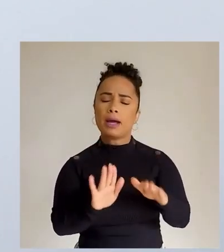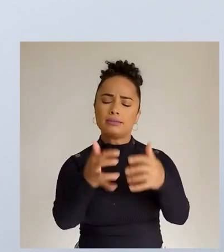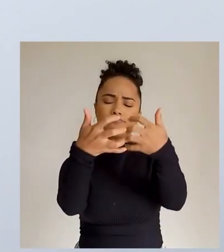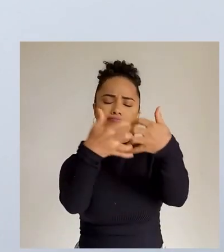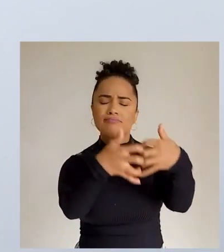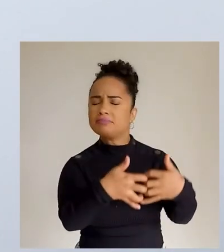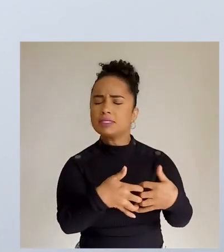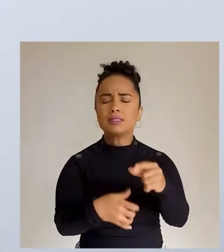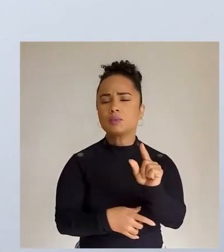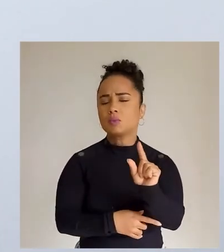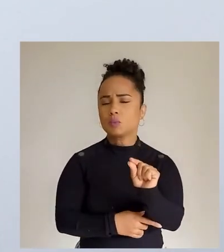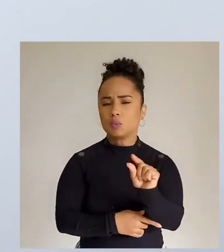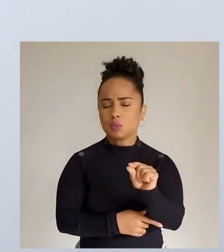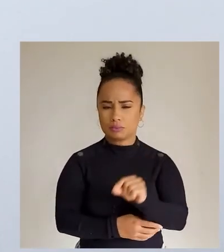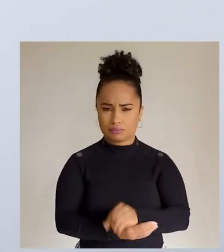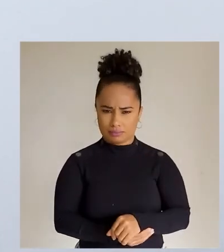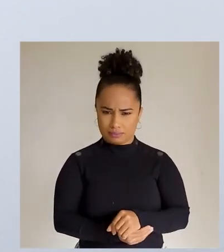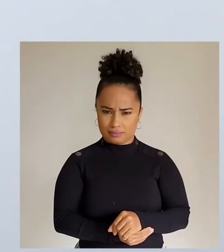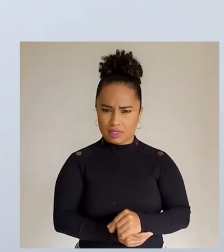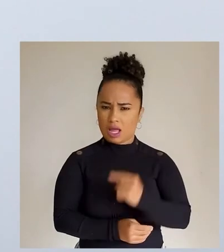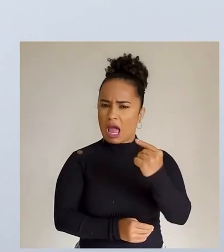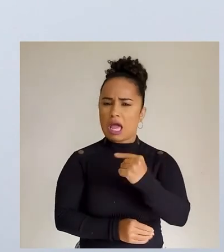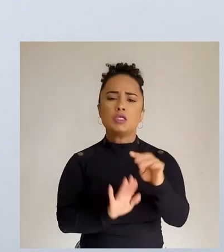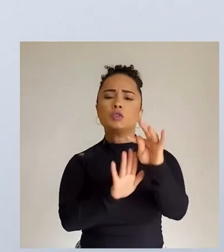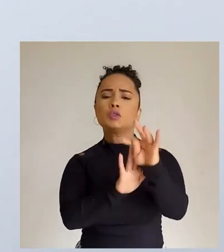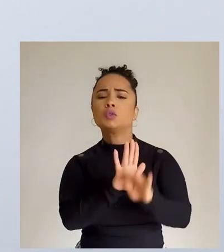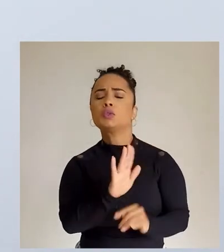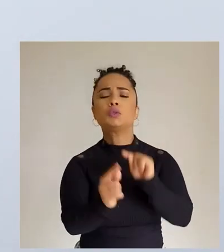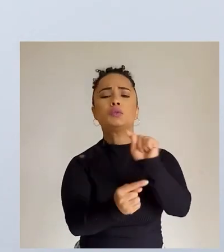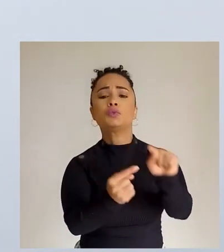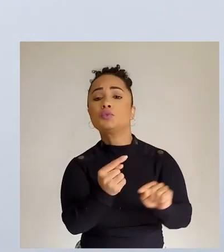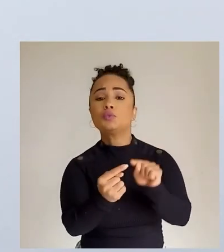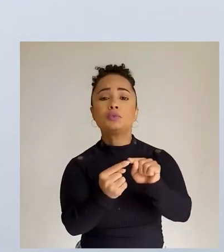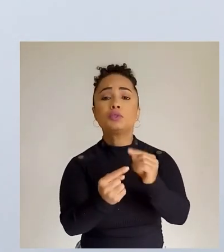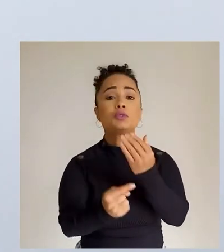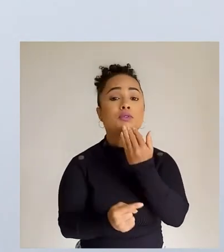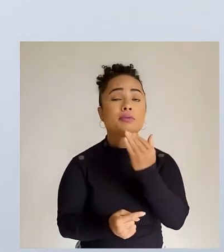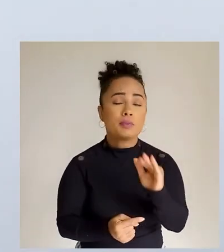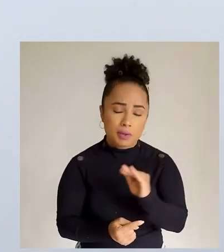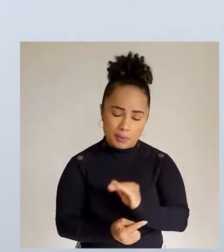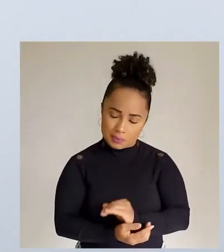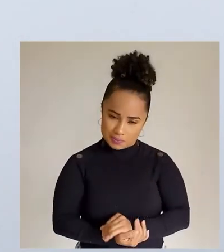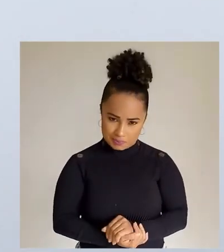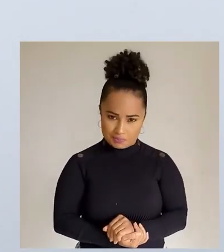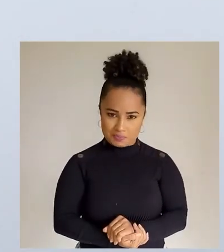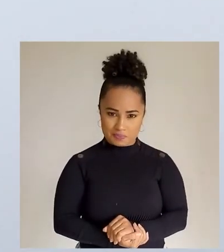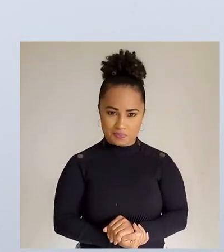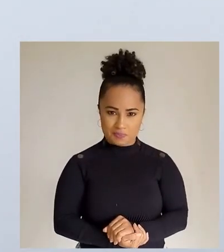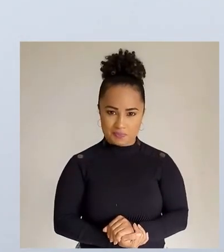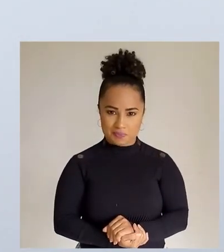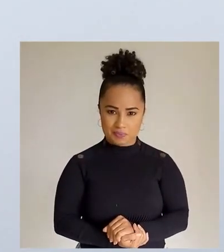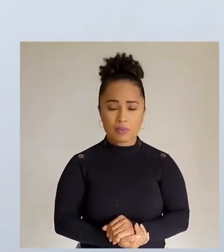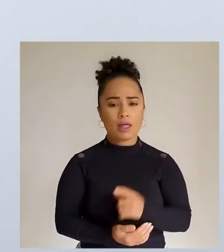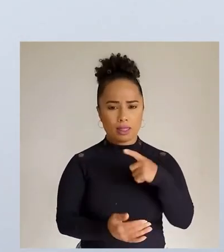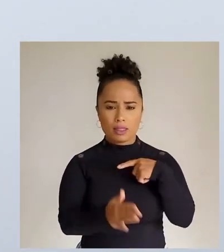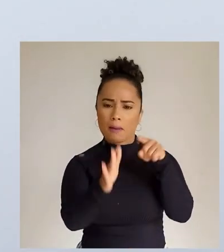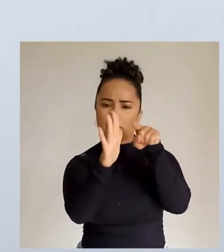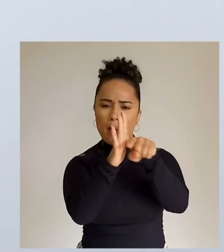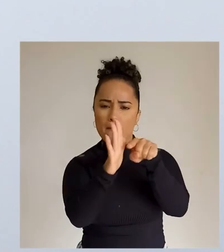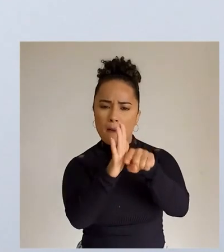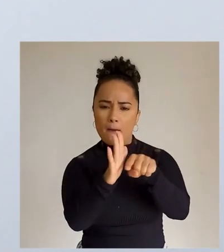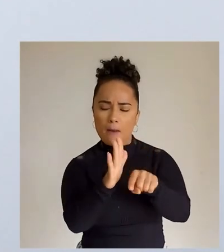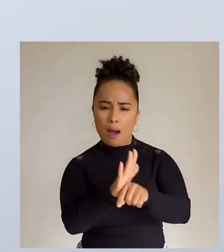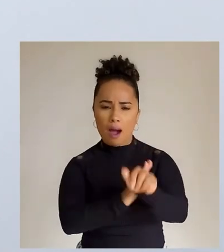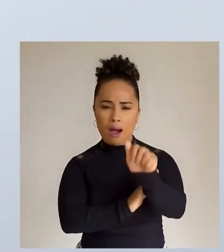Nós vamos pensar o que nessa questão? Qual é o objetivo desse texto?